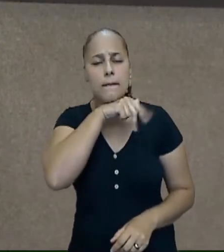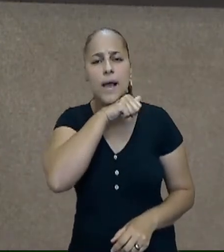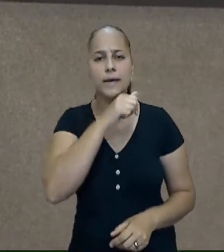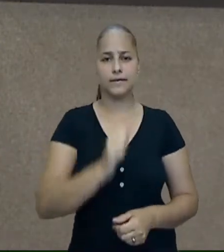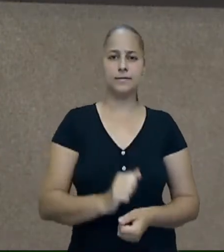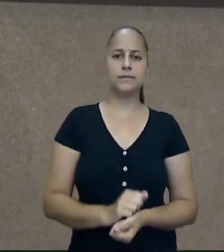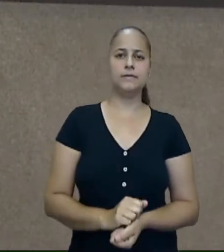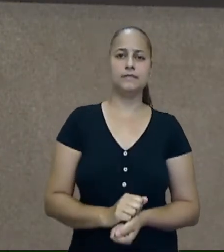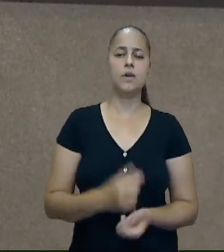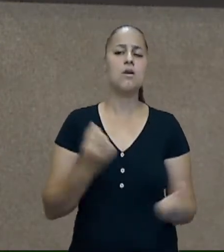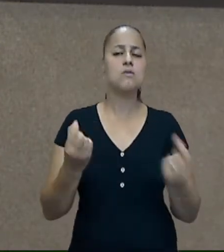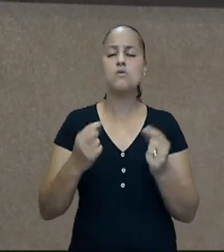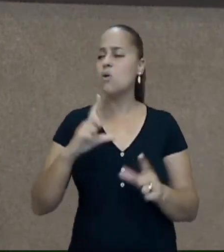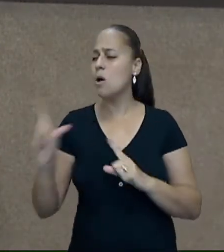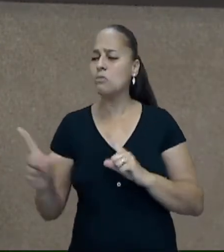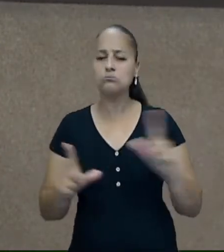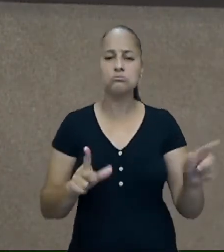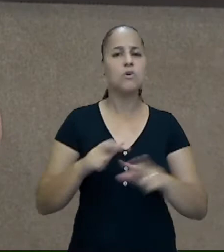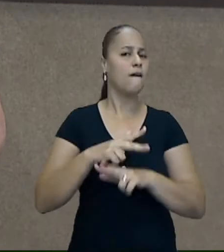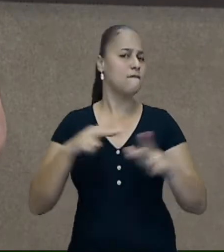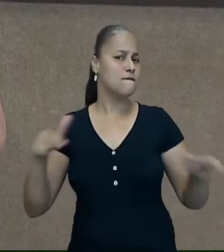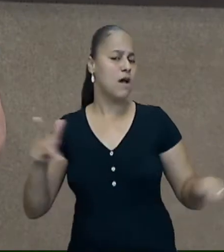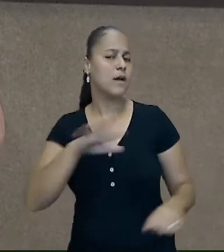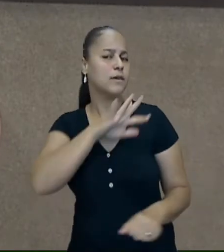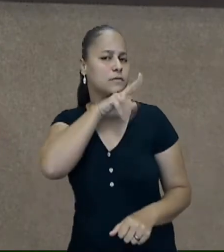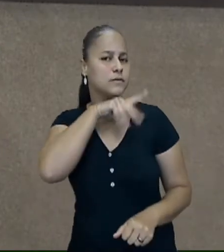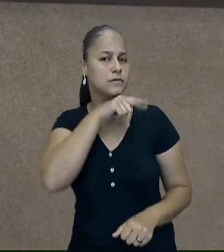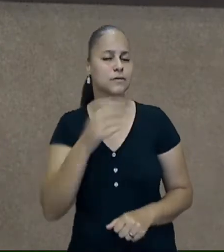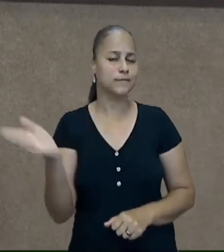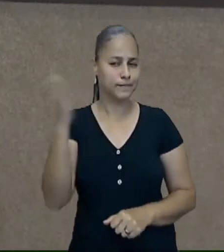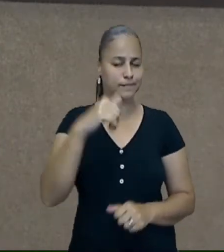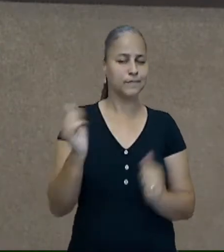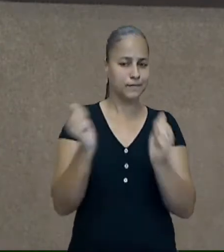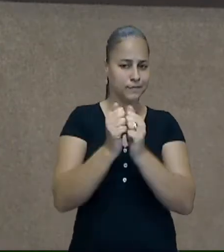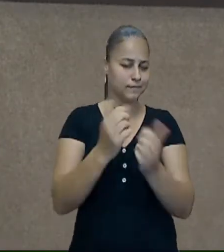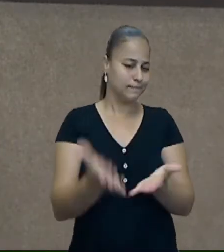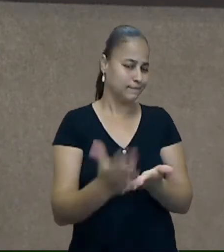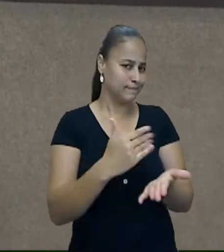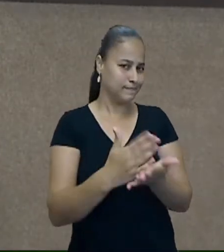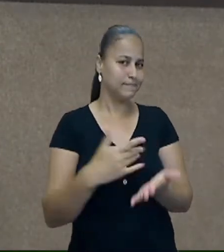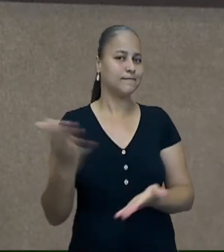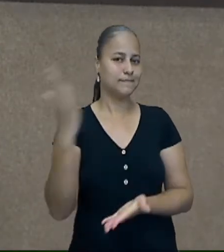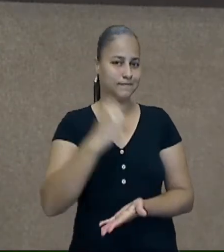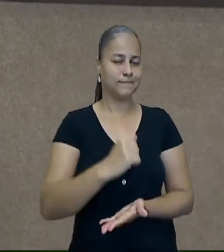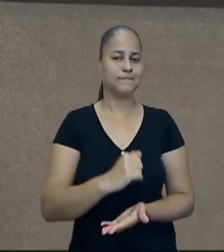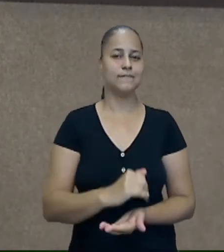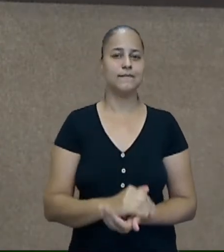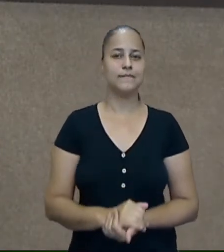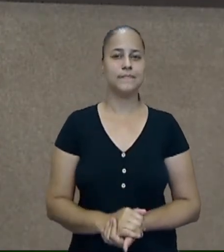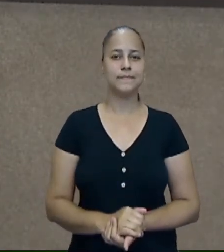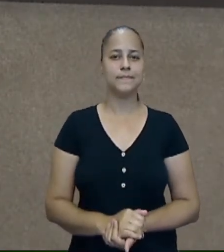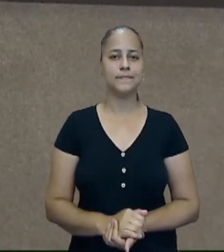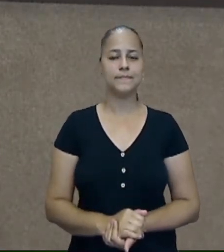sobre os tipos de animais. Abra o seu caderno e nos acompanhe.